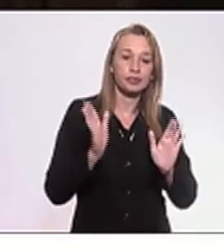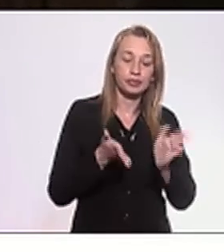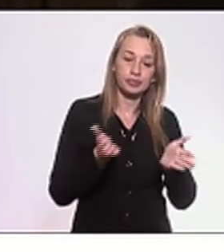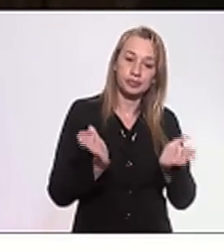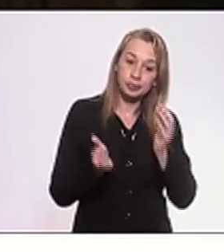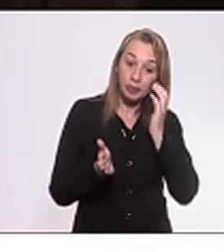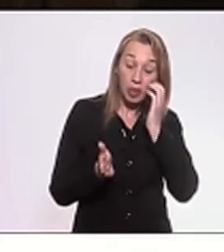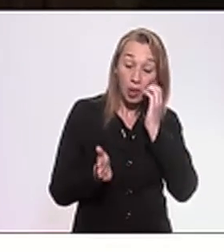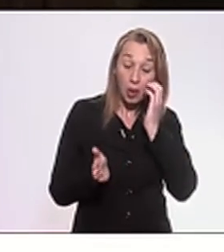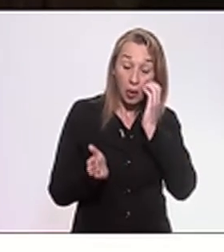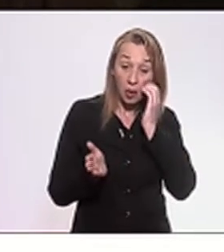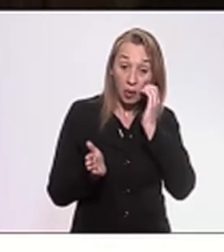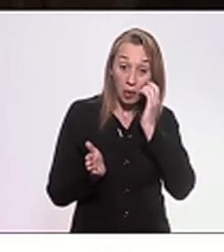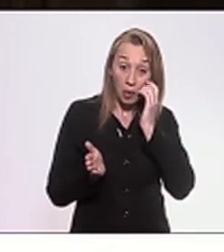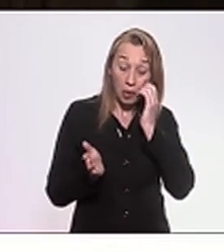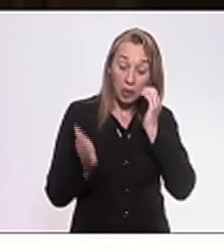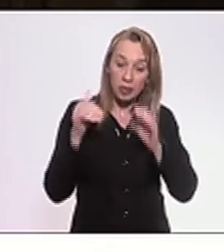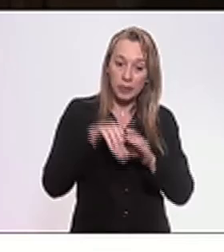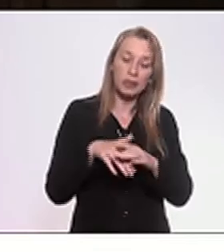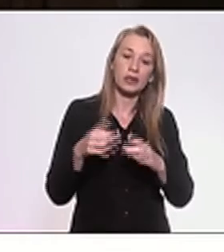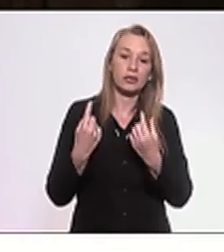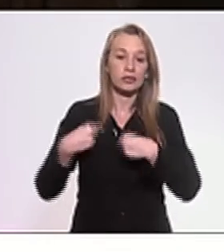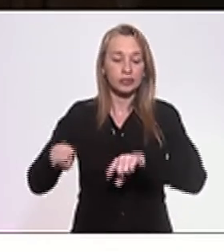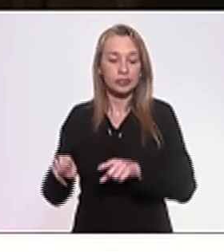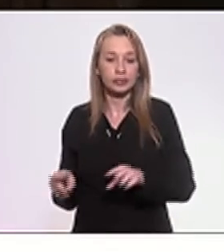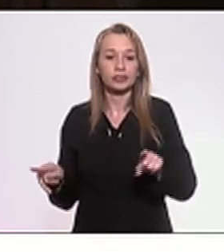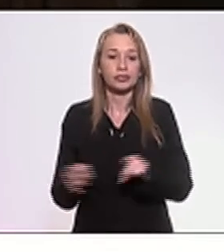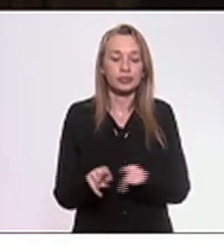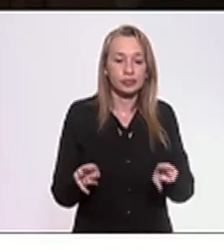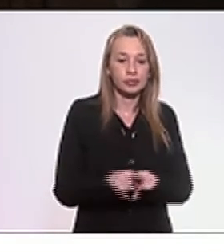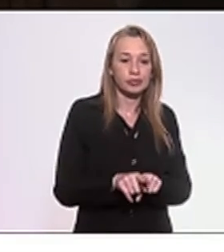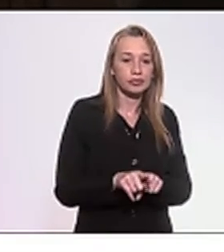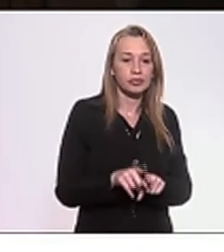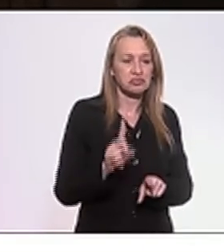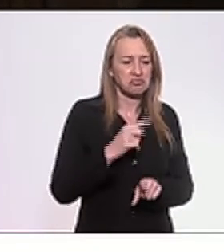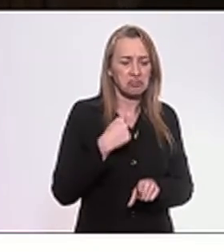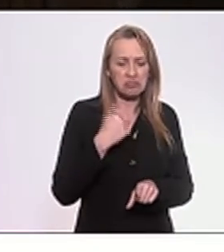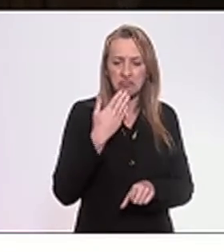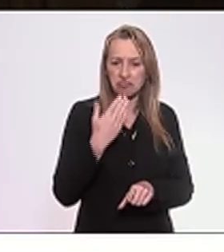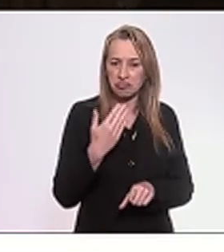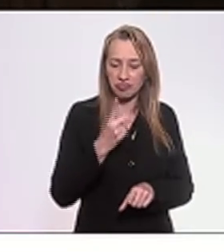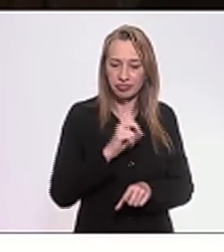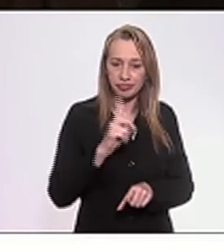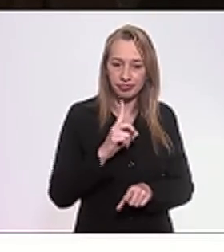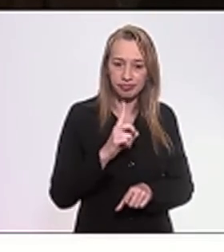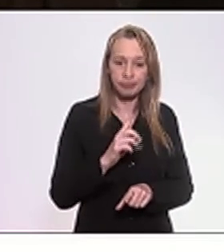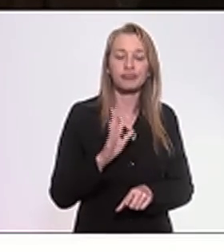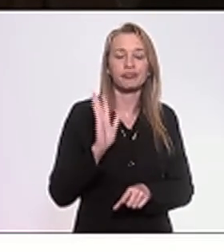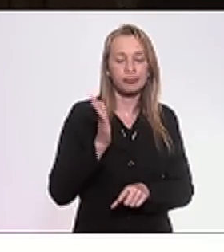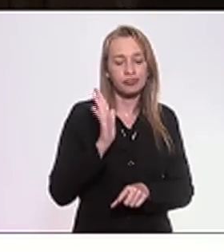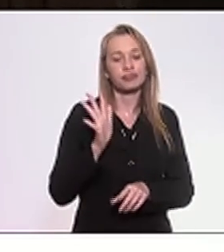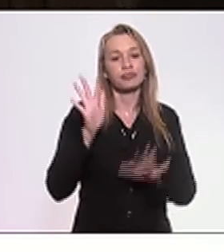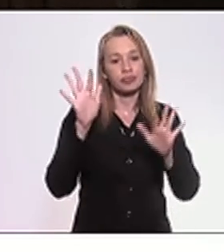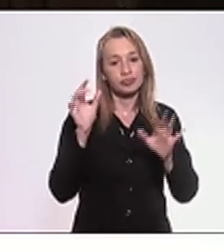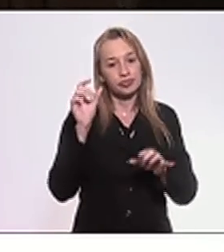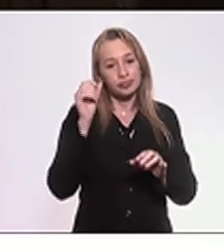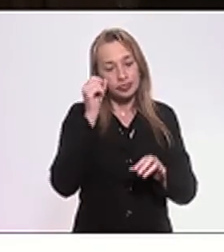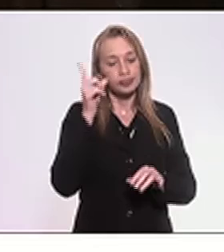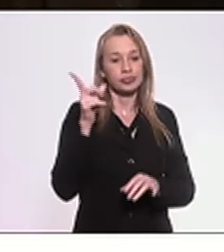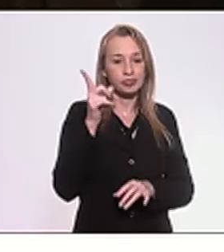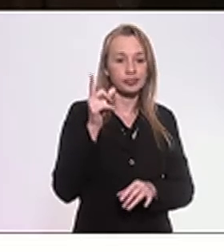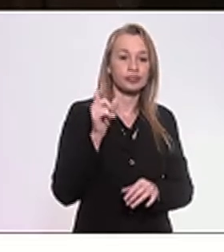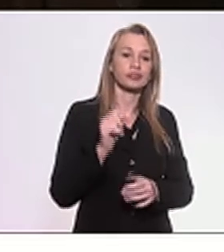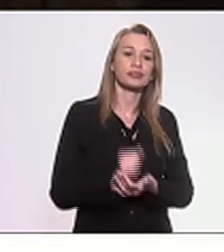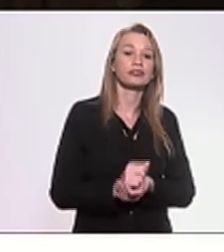assim como também se posicionará, não porque eu estou pedindo, porque já me alertou que assim o fará